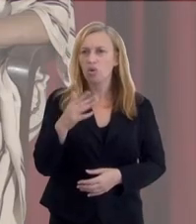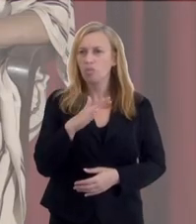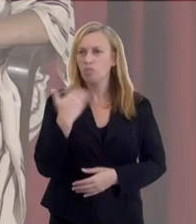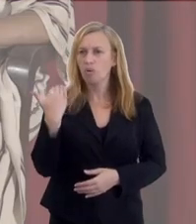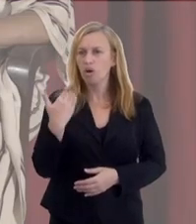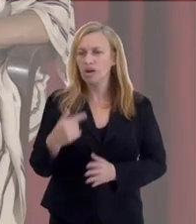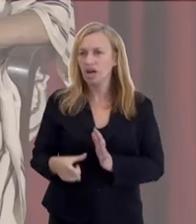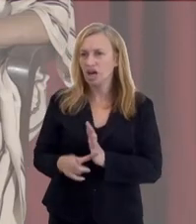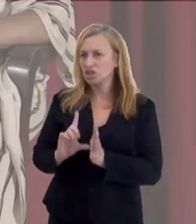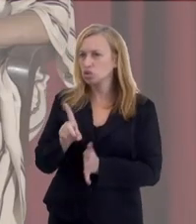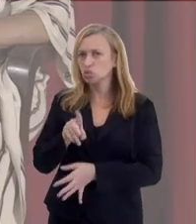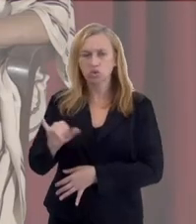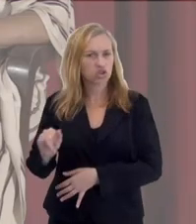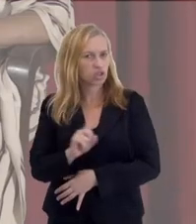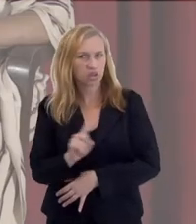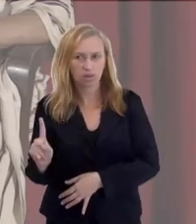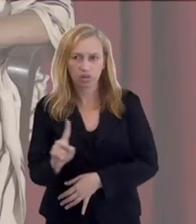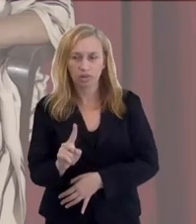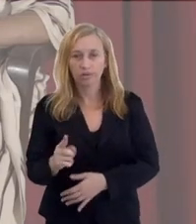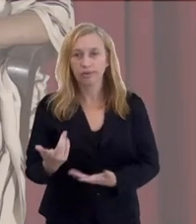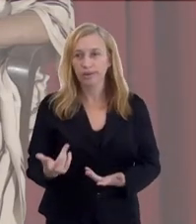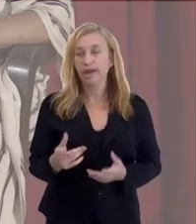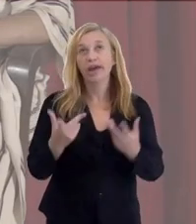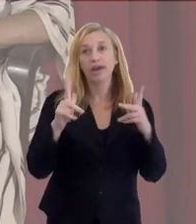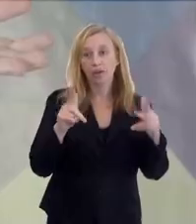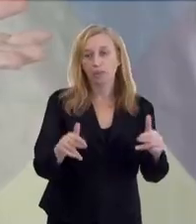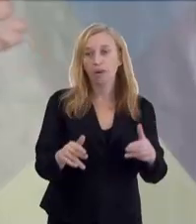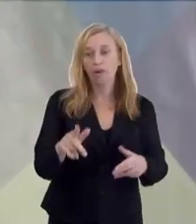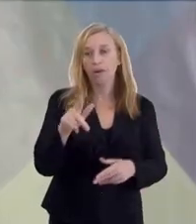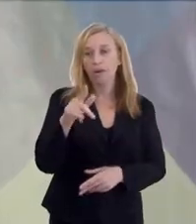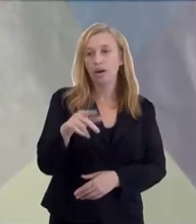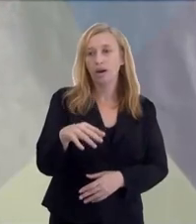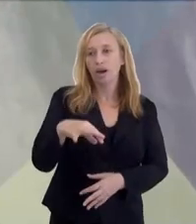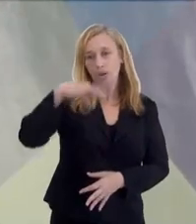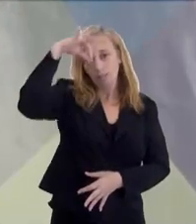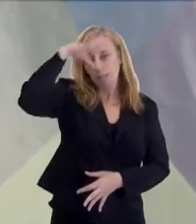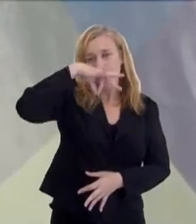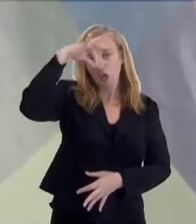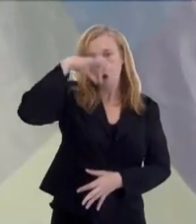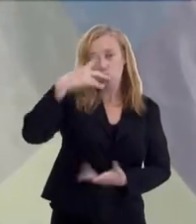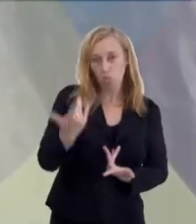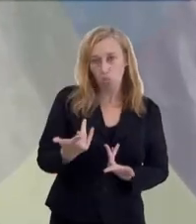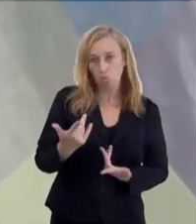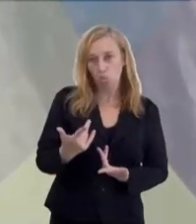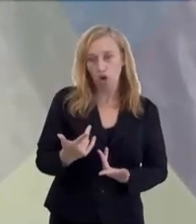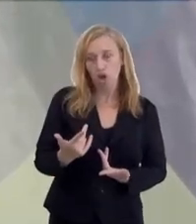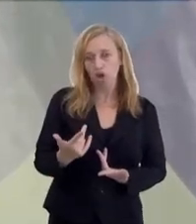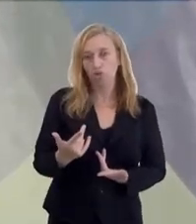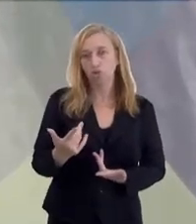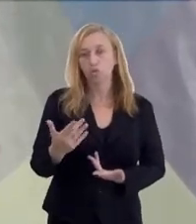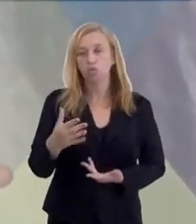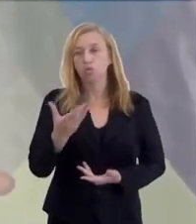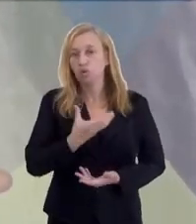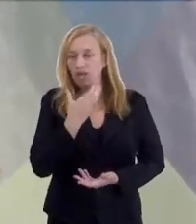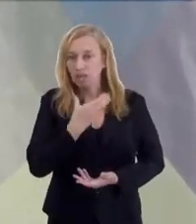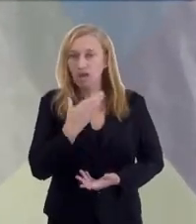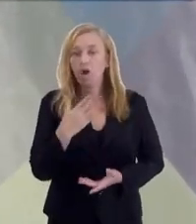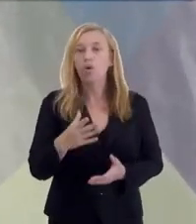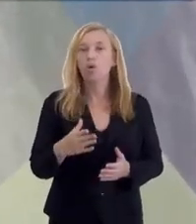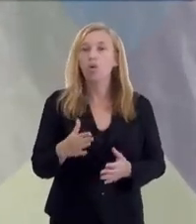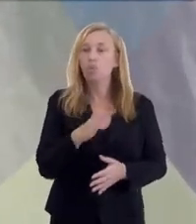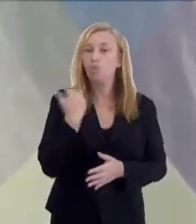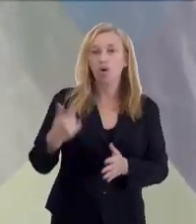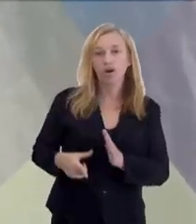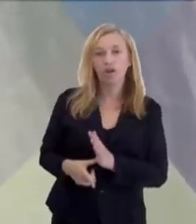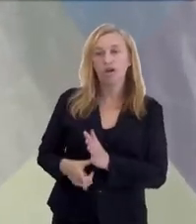ninguém morre de véspera. Aí o pessoal até brinca que somente o Peru, no Natal, é que morre de véspera.